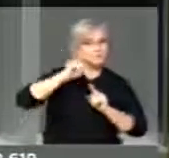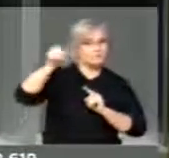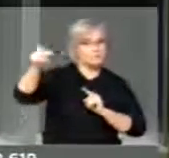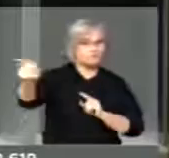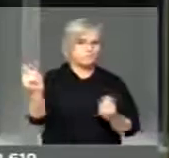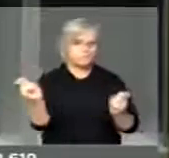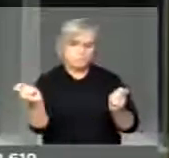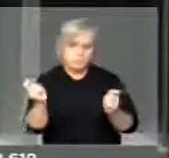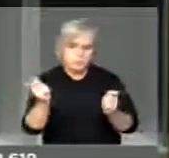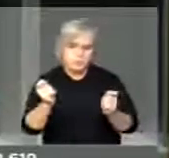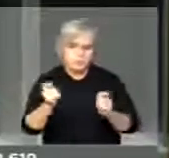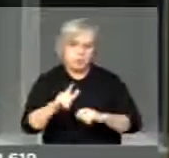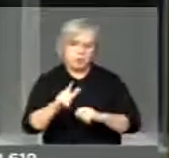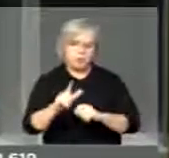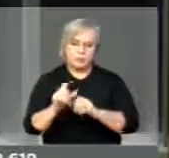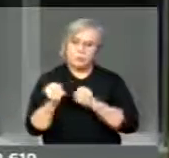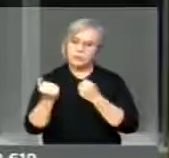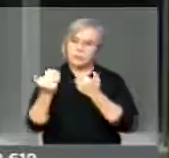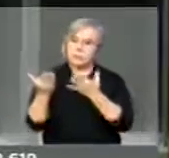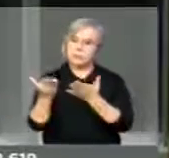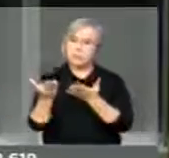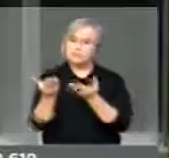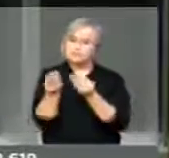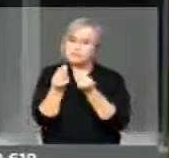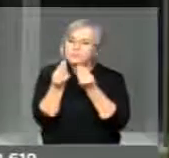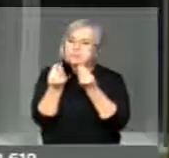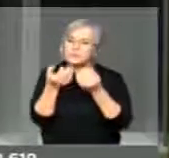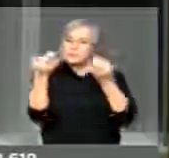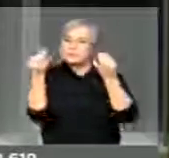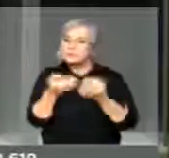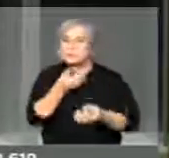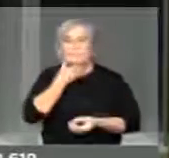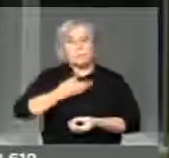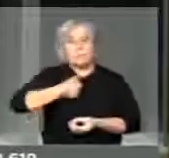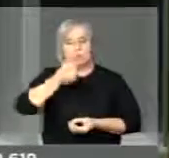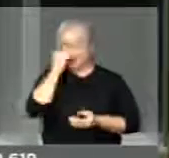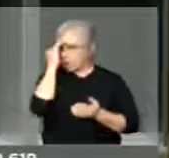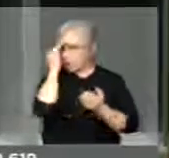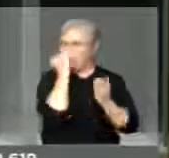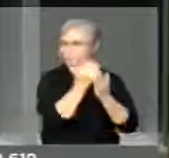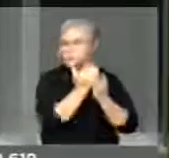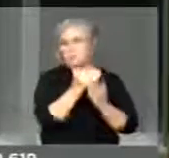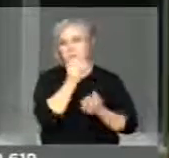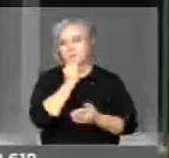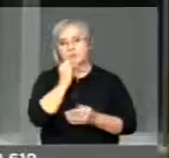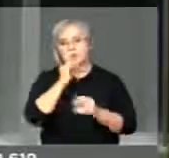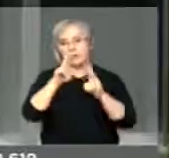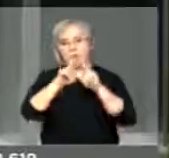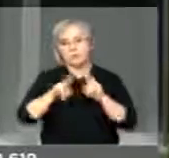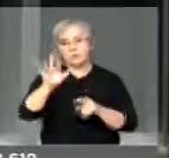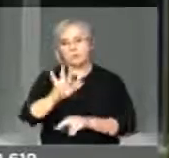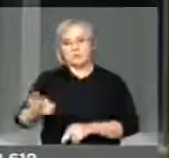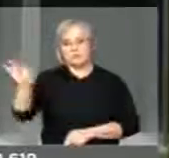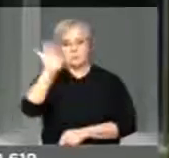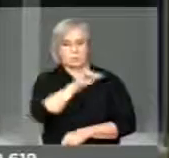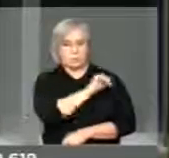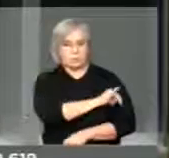oferecido dentro do rigor de qualidade. A exemplo da Universidade Federal do Rio de Janeiro,